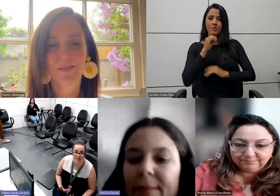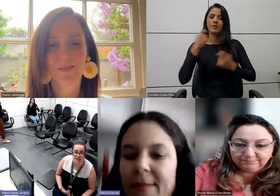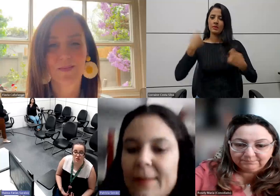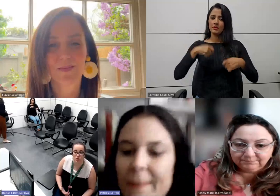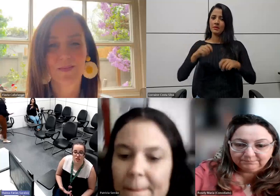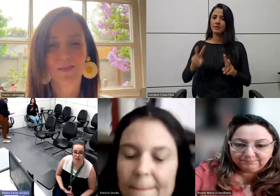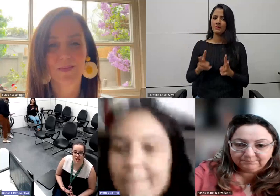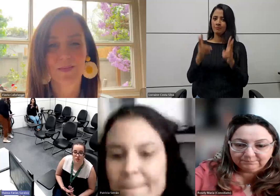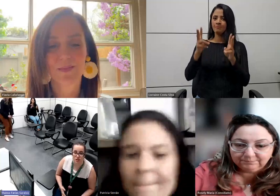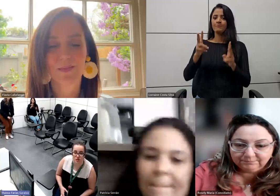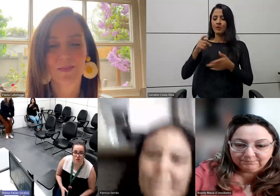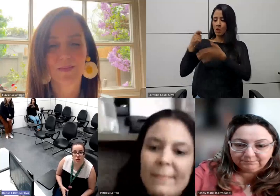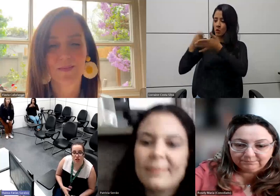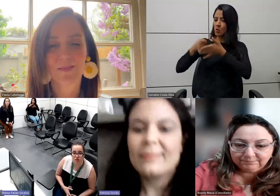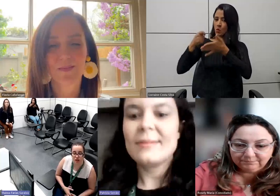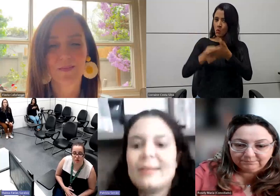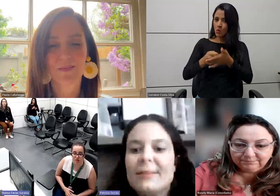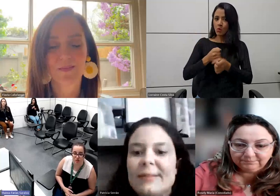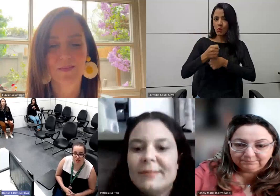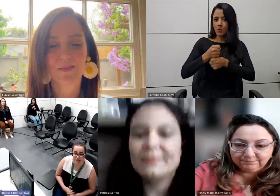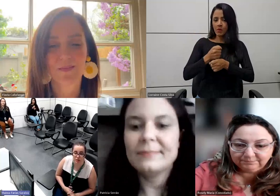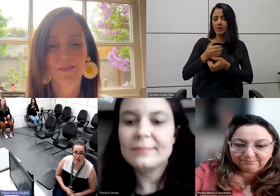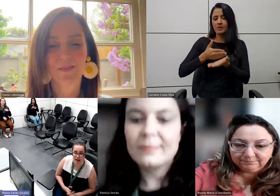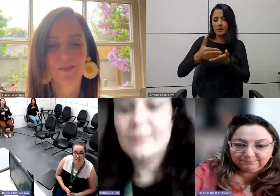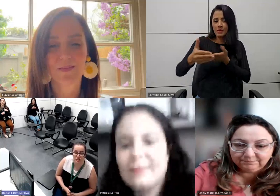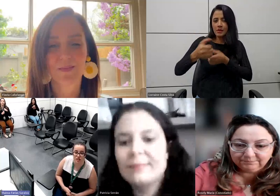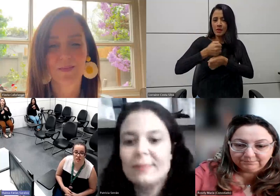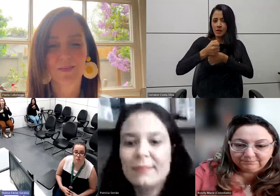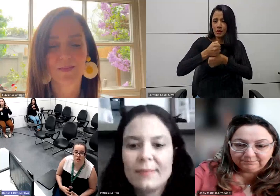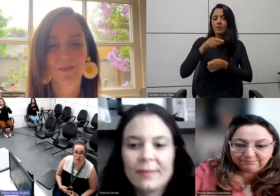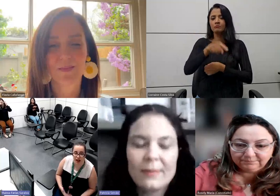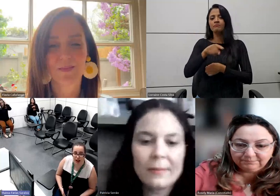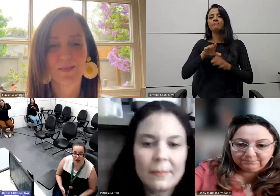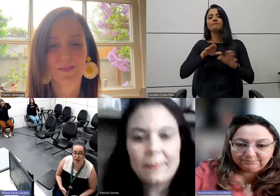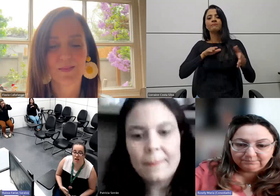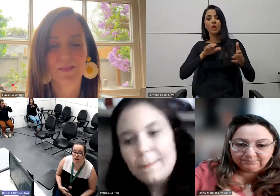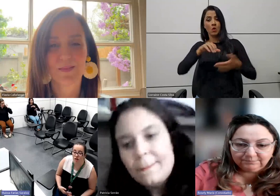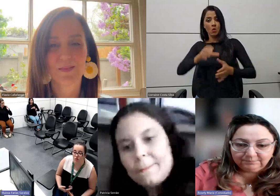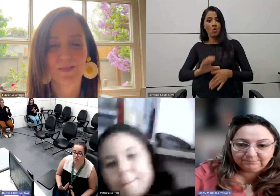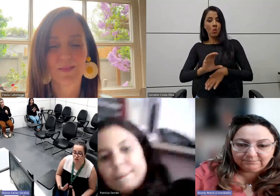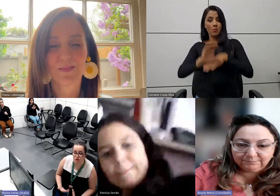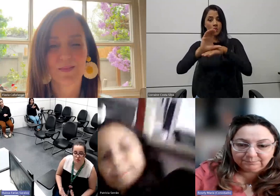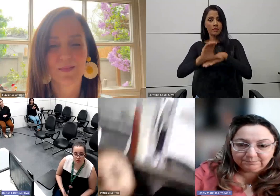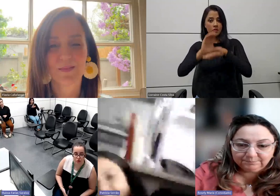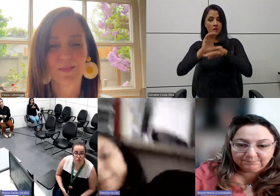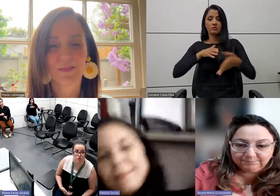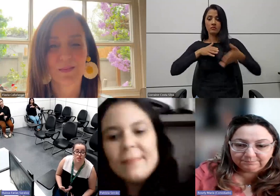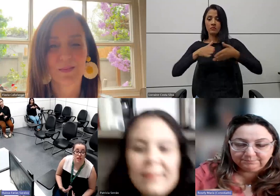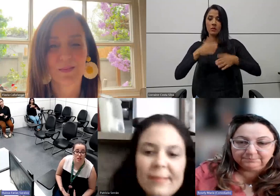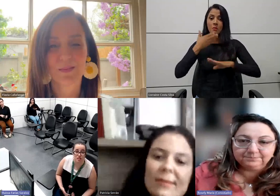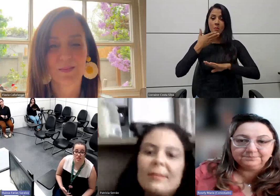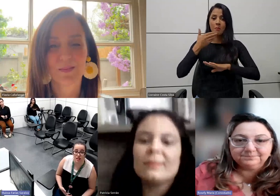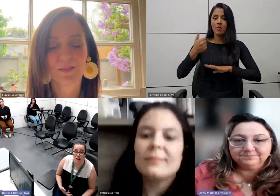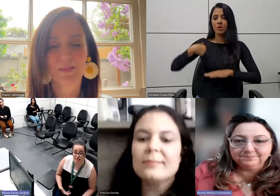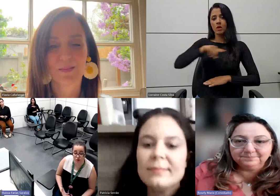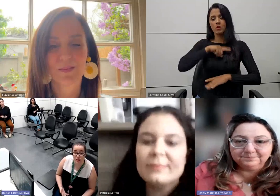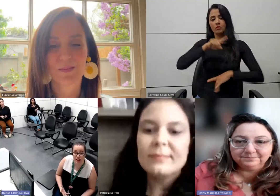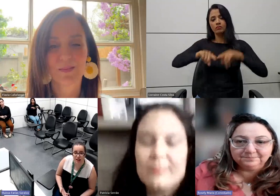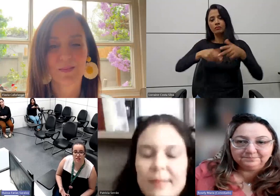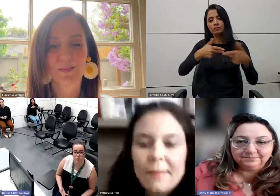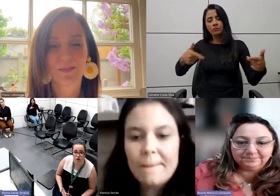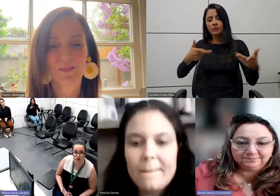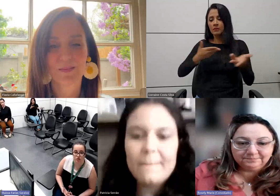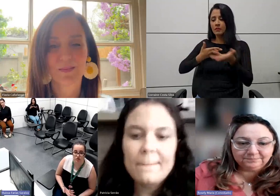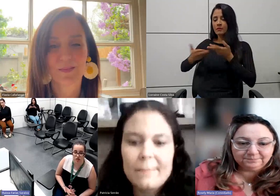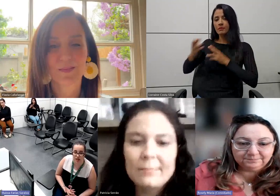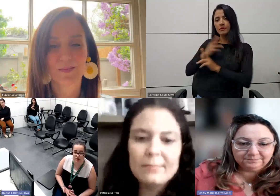Então, a gente está aí nessa luta desde o início do ano na Comissão de Acessibilidade, tentando melhorar os nossos produtos e a nossa relação